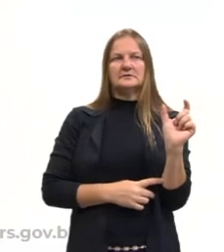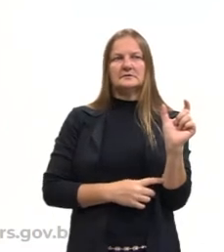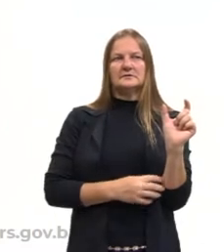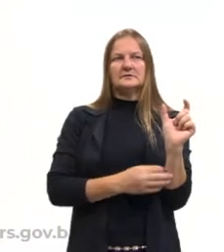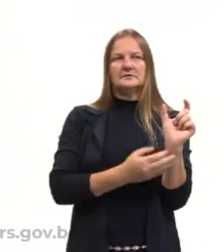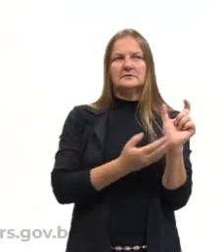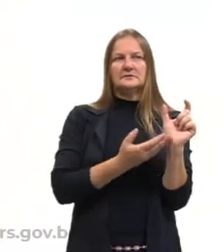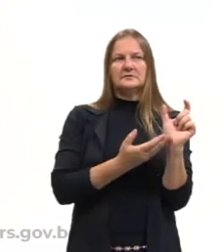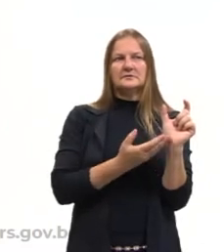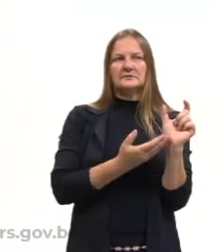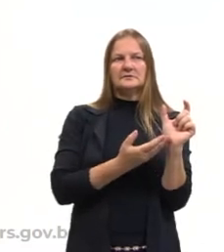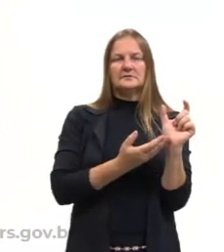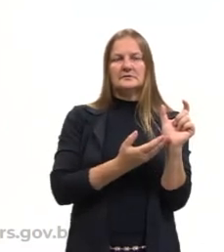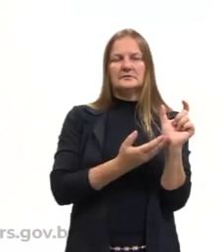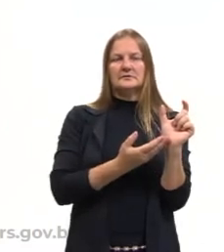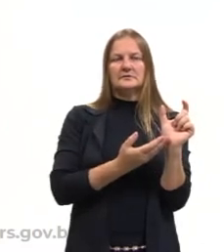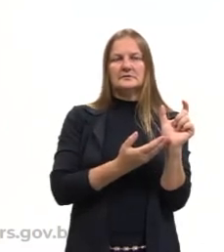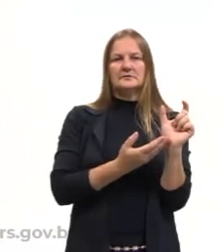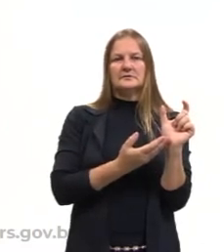Vou soletrar.